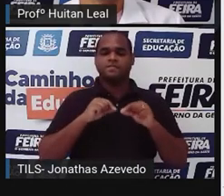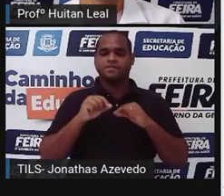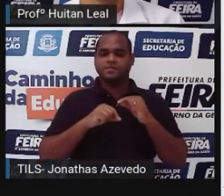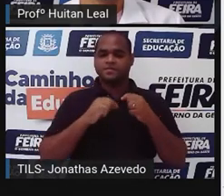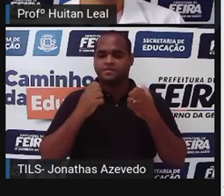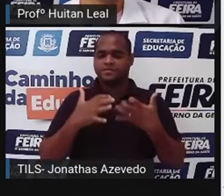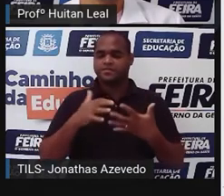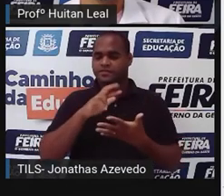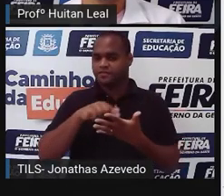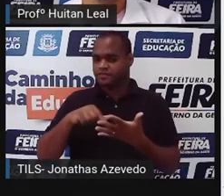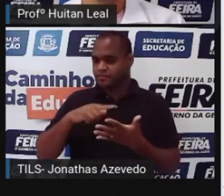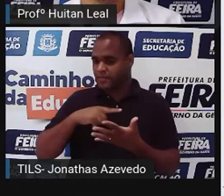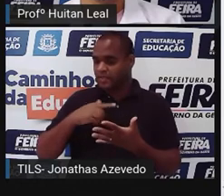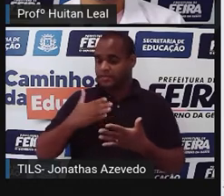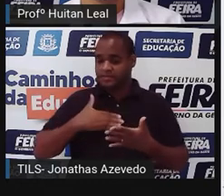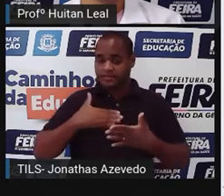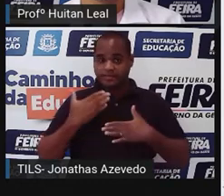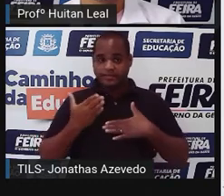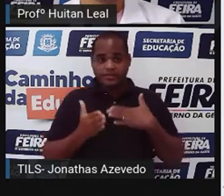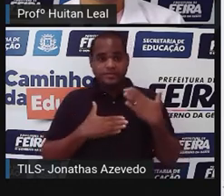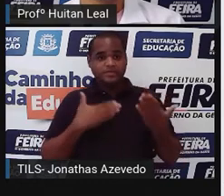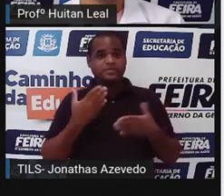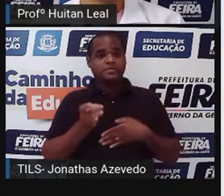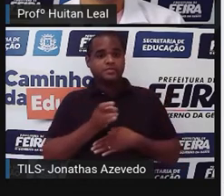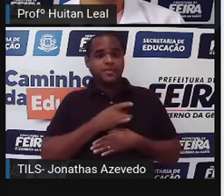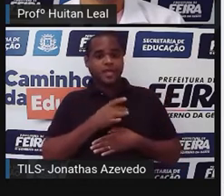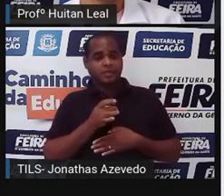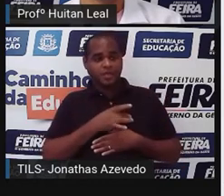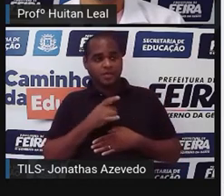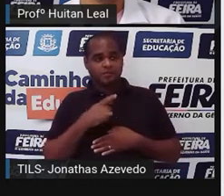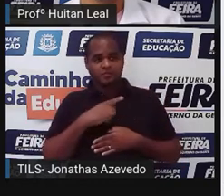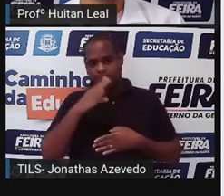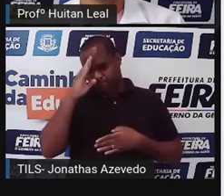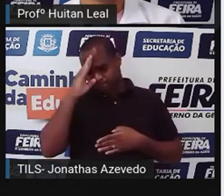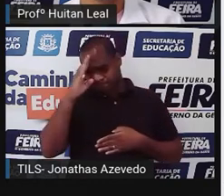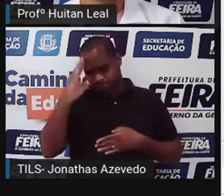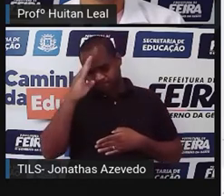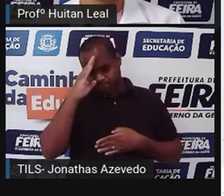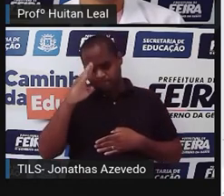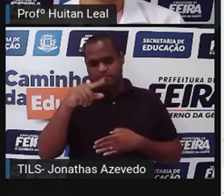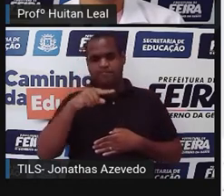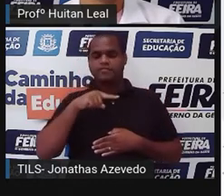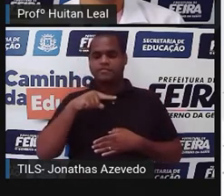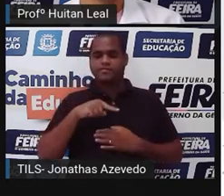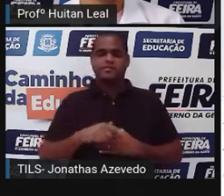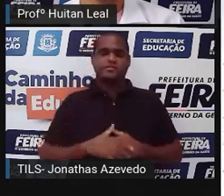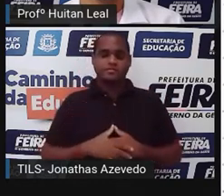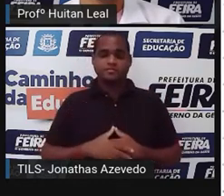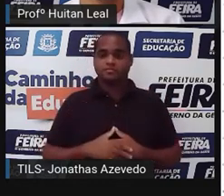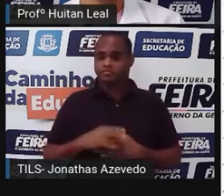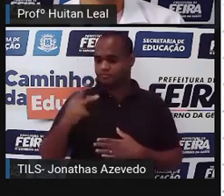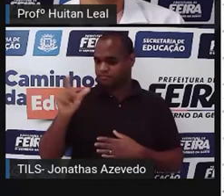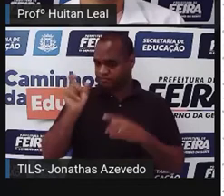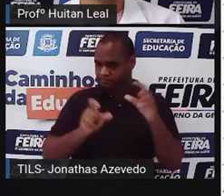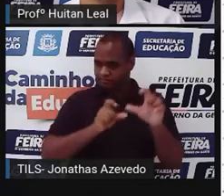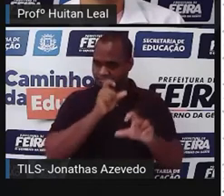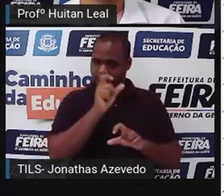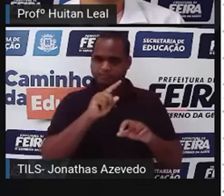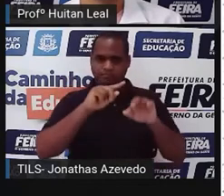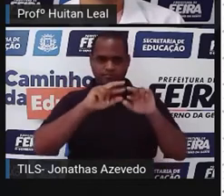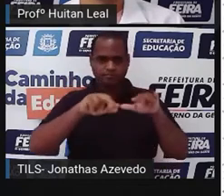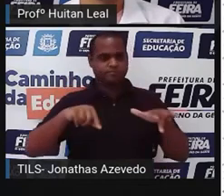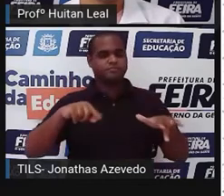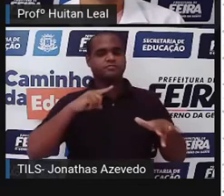elementos o suspense, não é? Esse é o elemento principal, o suspense, e personagens que geralmente